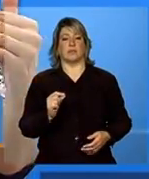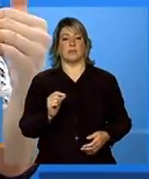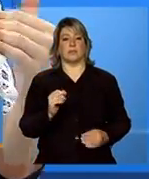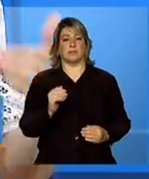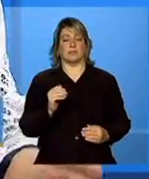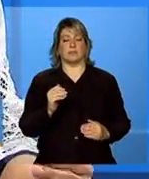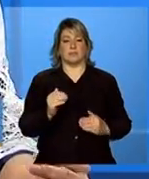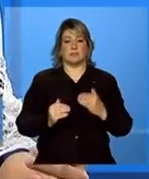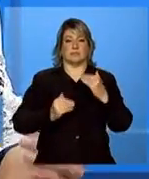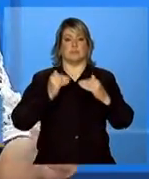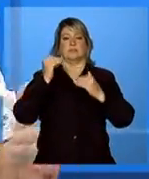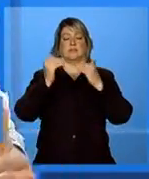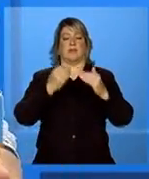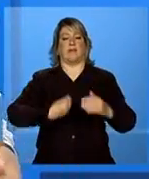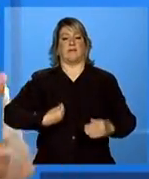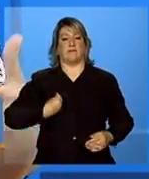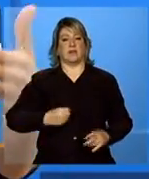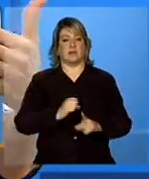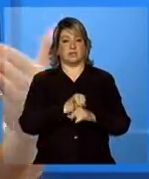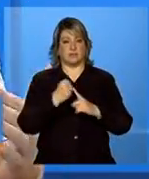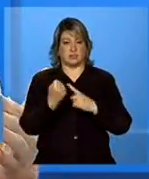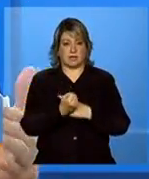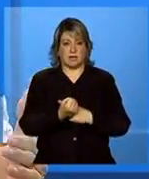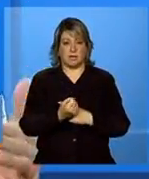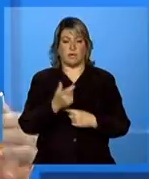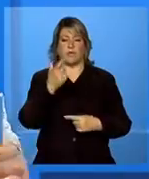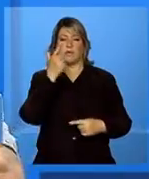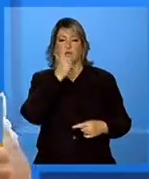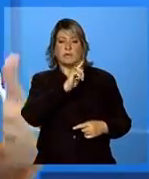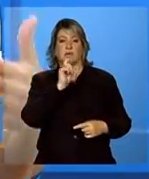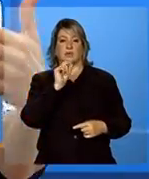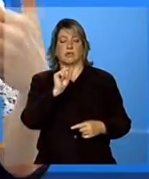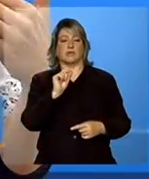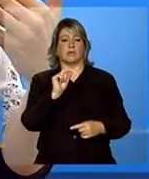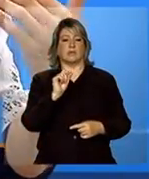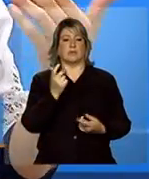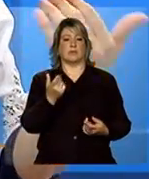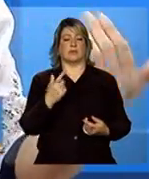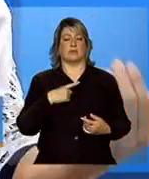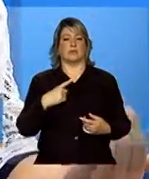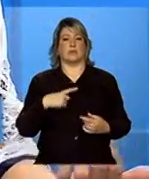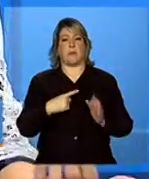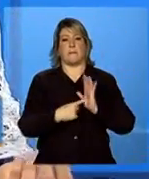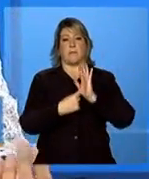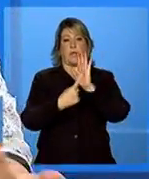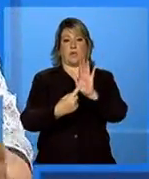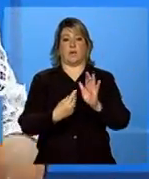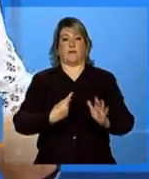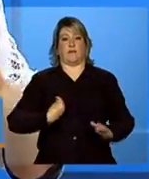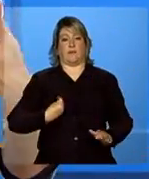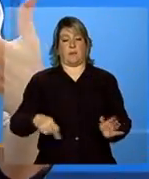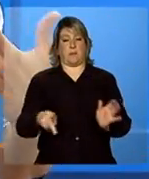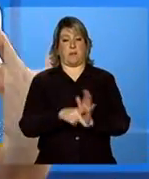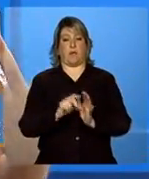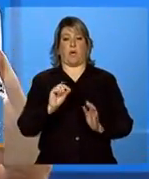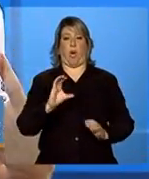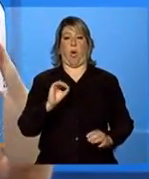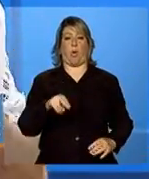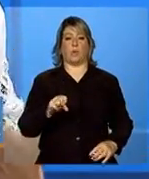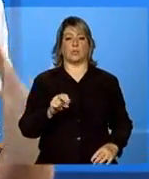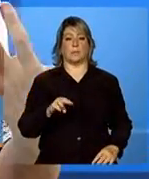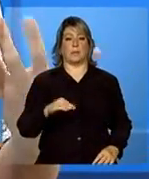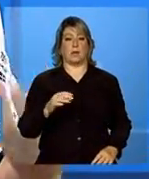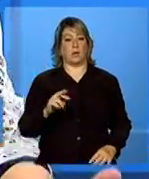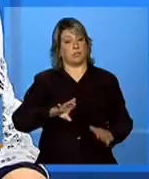em condição social, conseguiu ocupar seu espaço, ser um grupo consumidor, um grupo que hoje pode